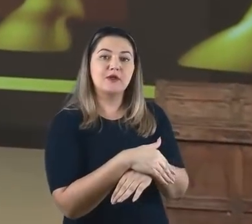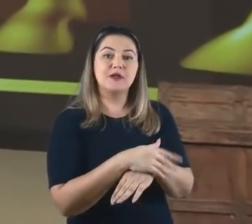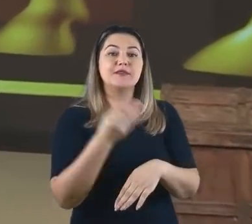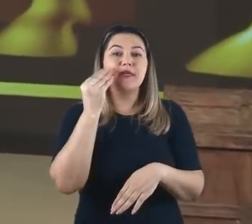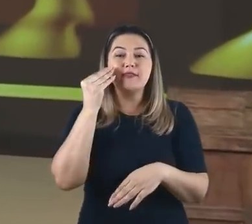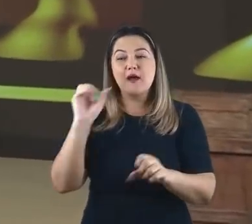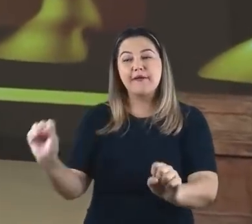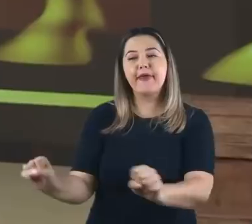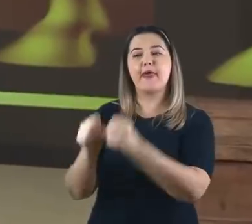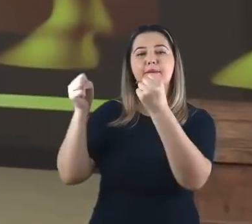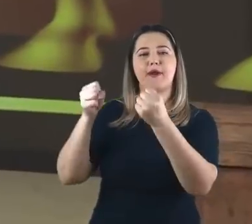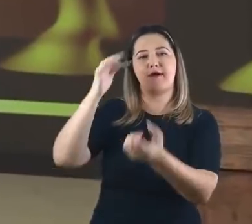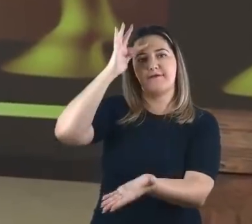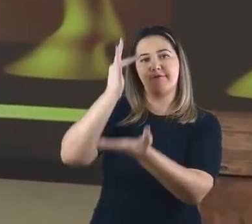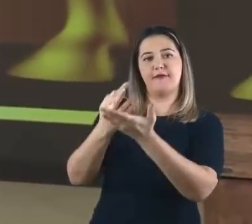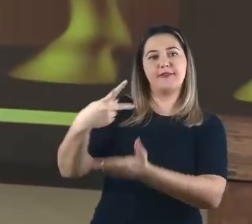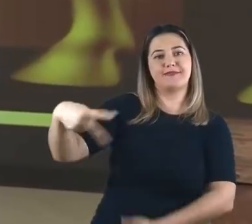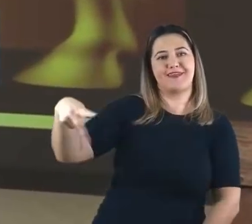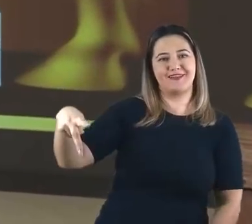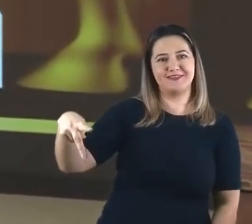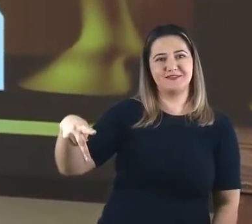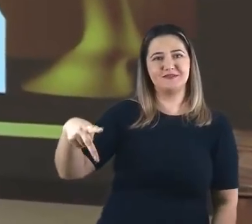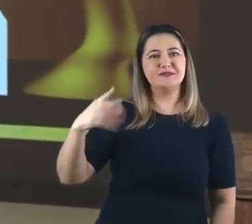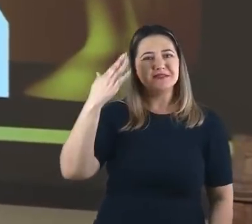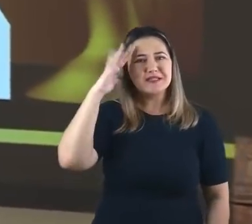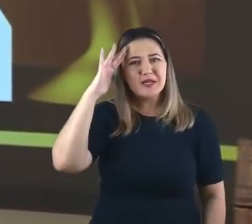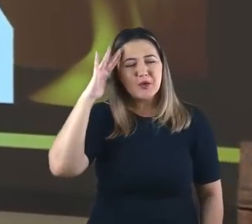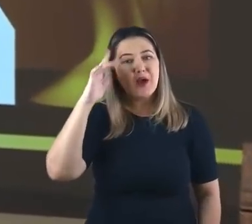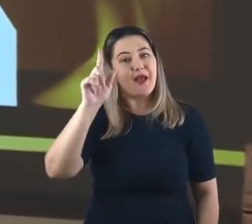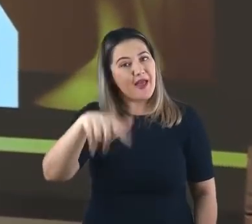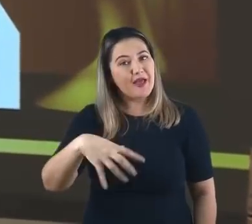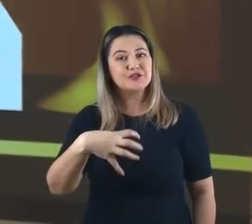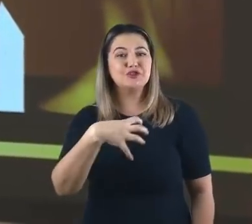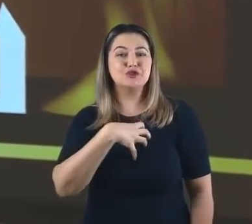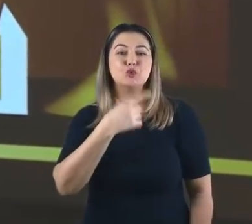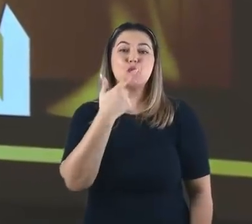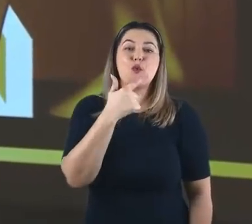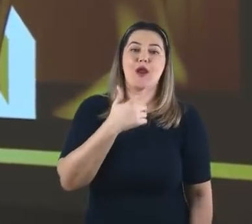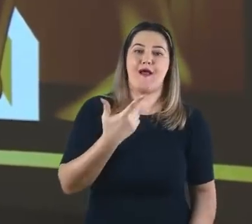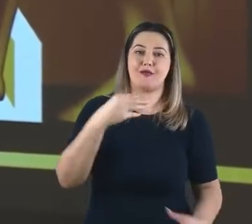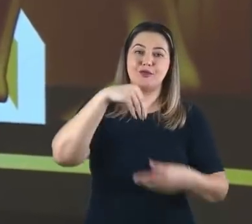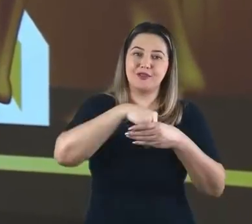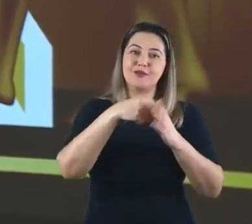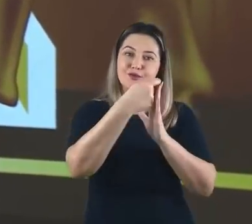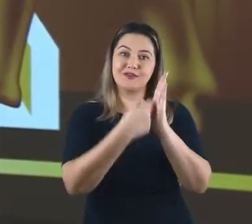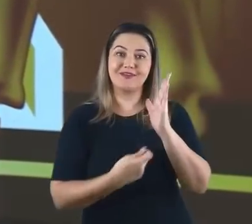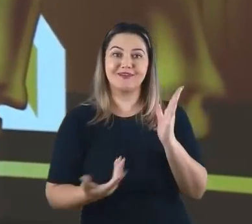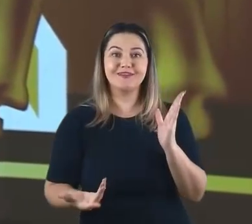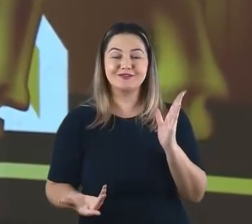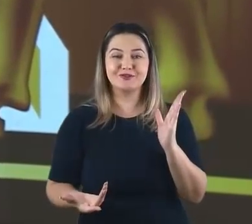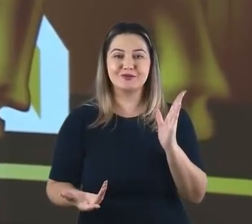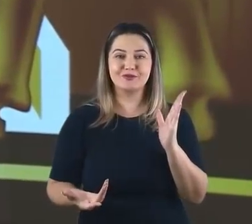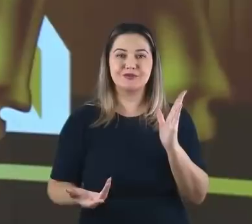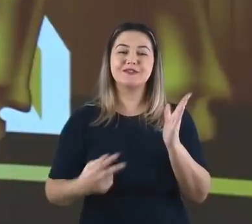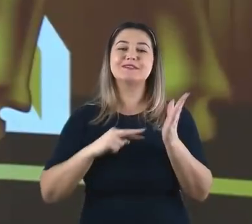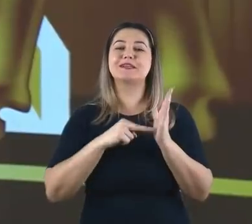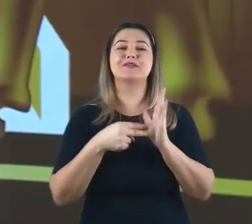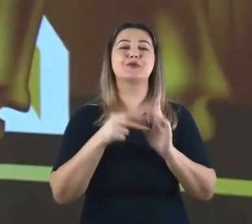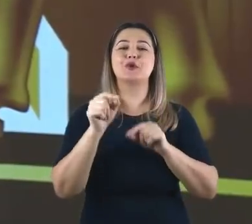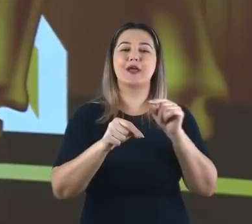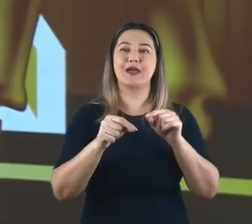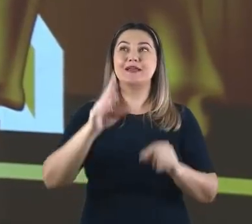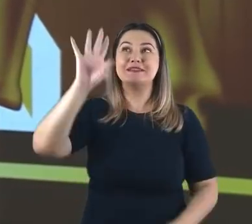jovens em permanecerem fiéis a Deus. Este é o sentido bem-humorado da forma como o texto foi apresentado. Em outras palavras,